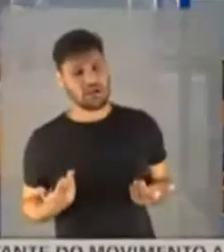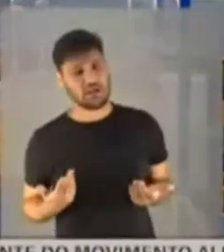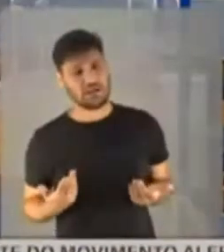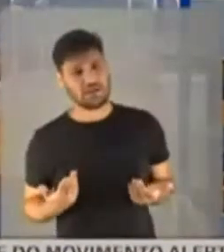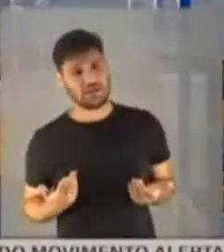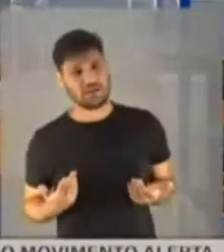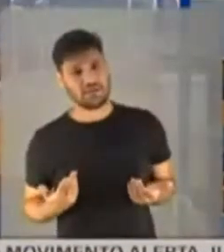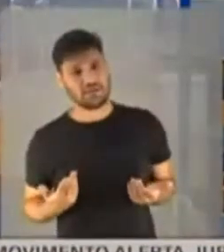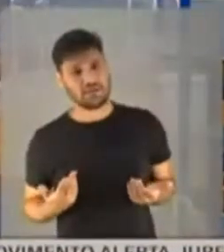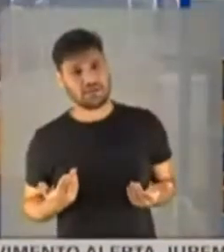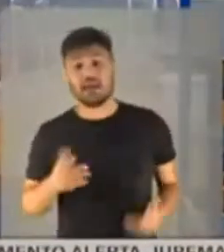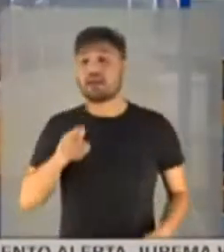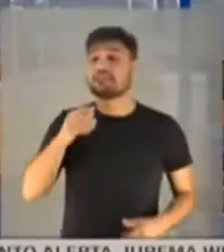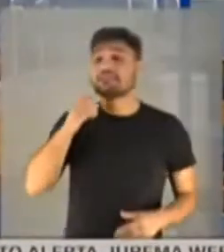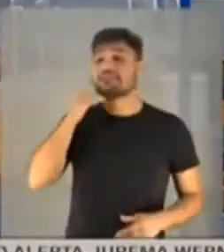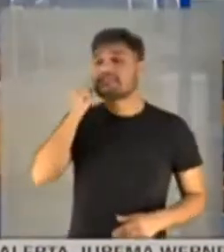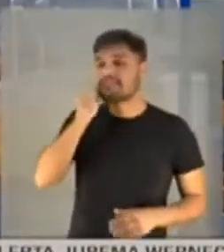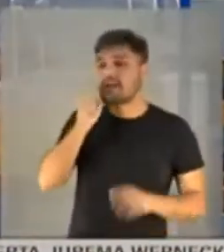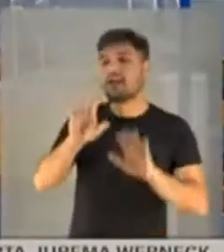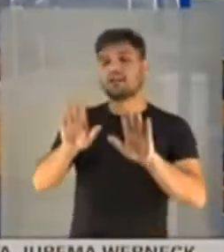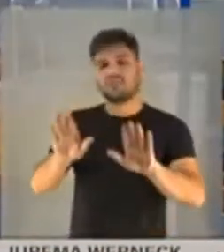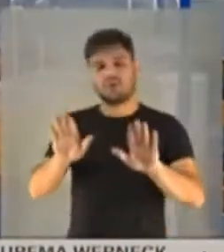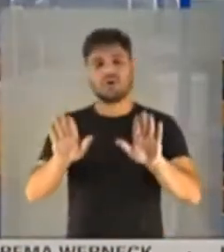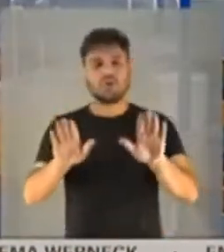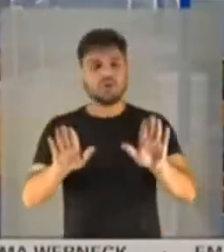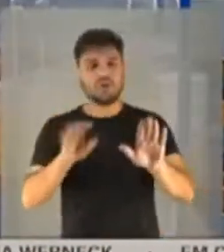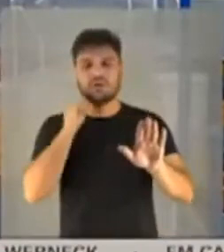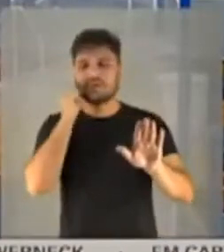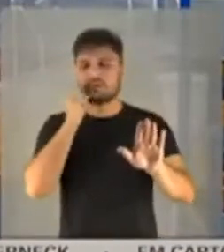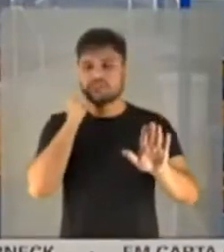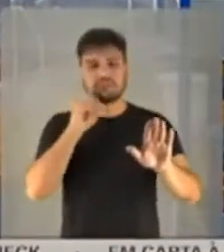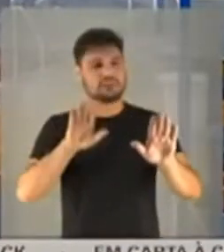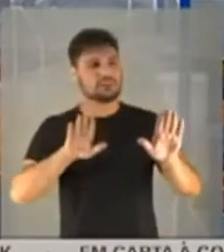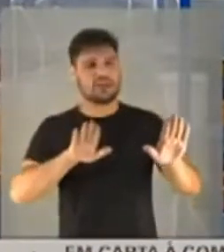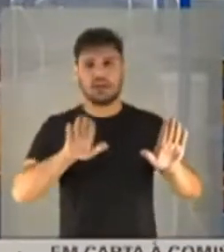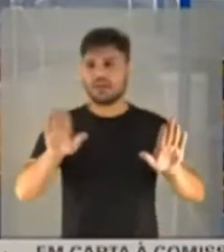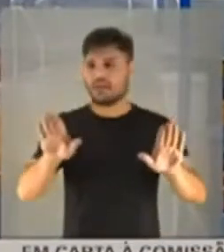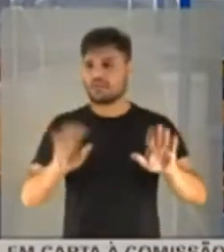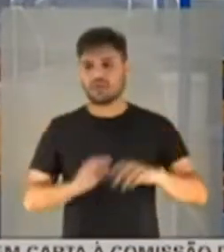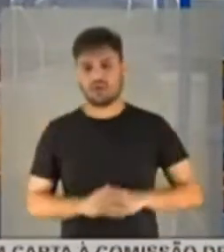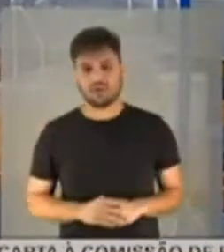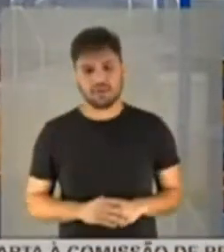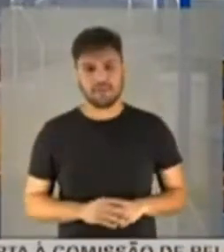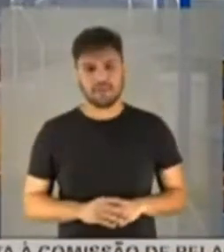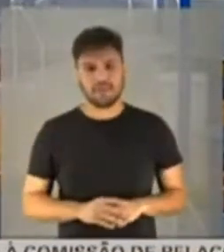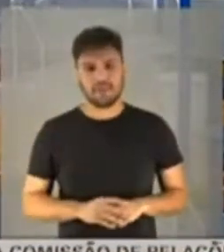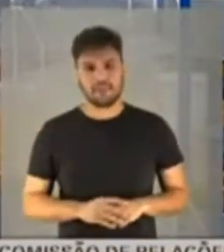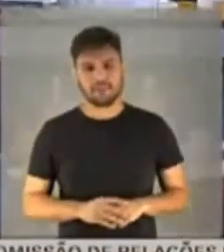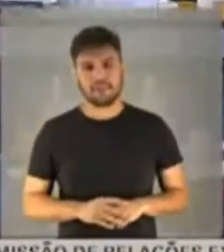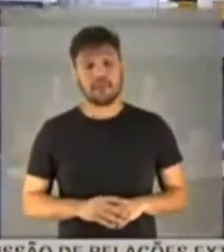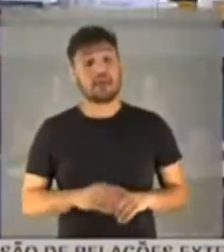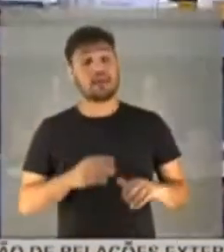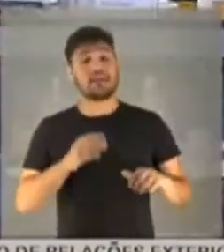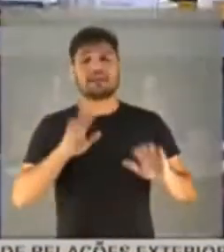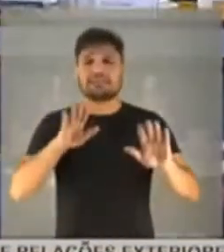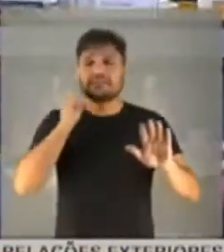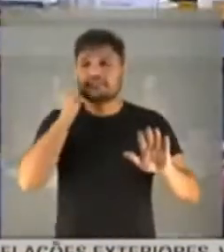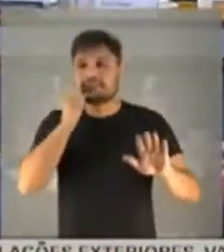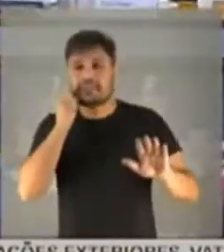está fazendo. Srs. senadores... isso, comparando o episódio da Precisa com o episódio de Adriano. Srs.